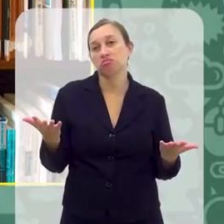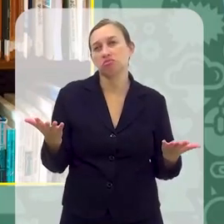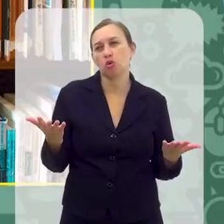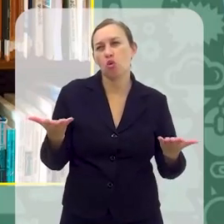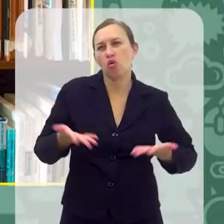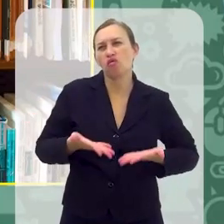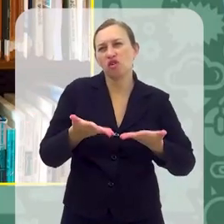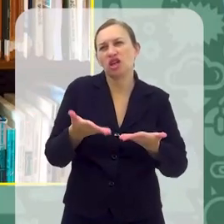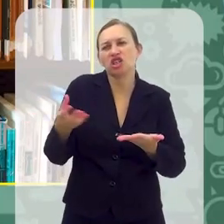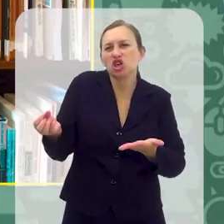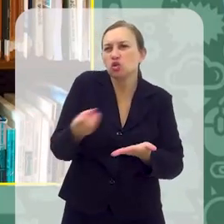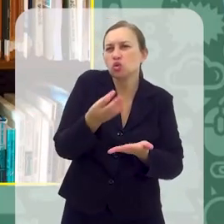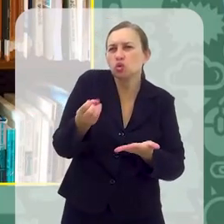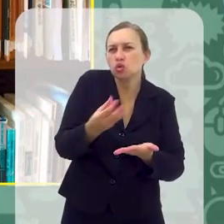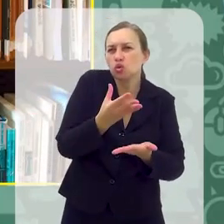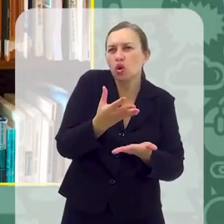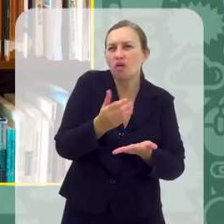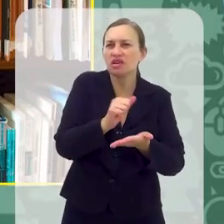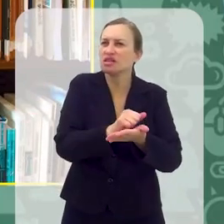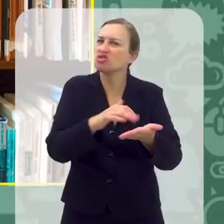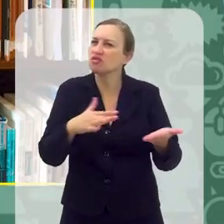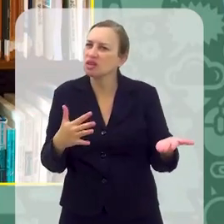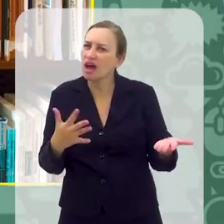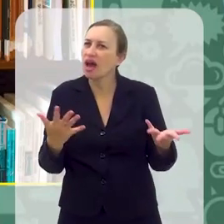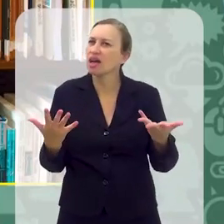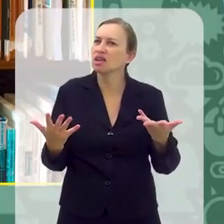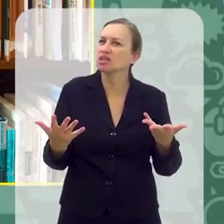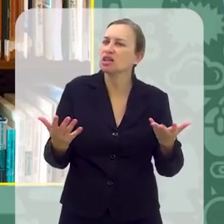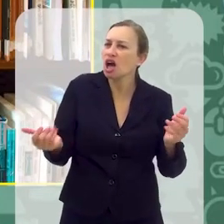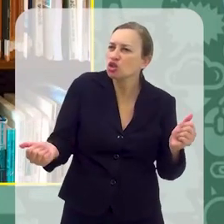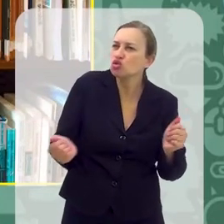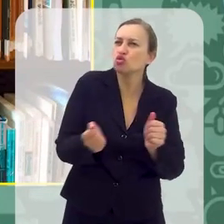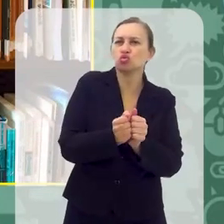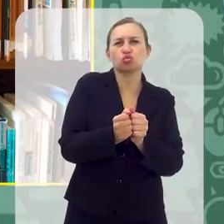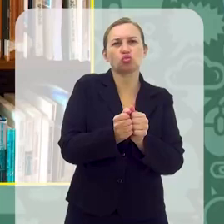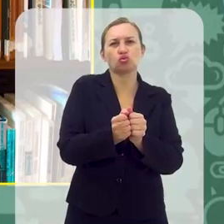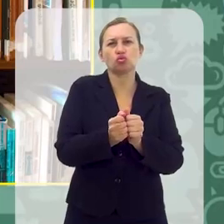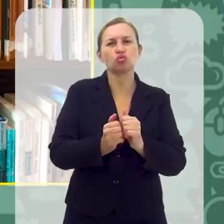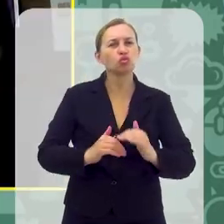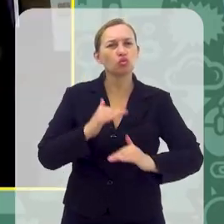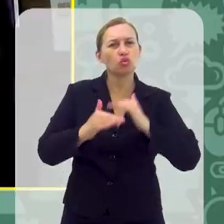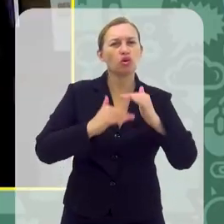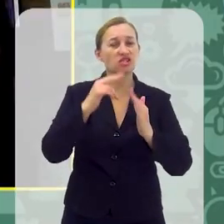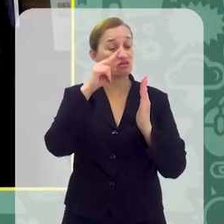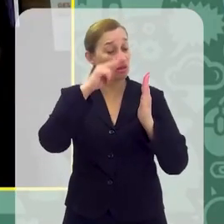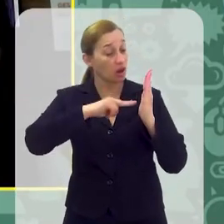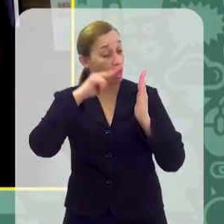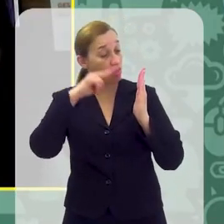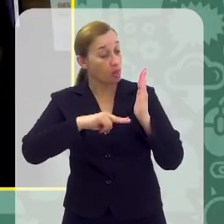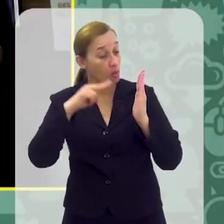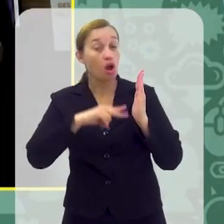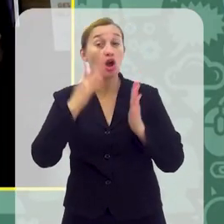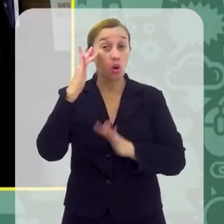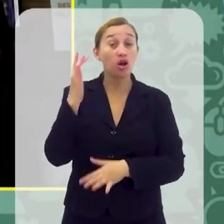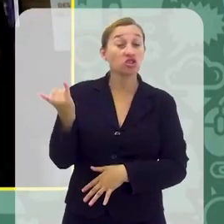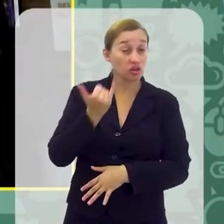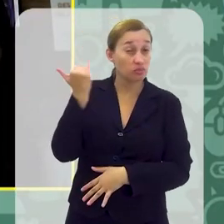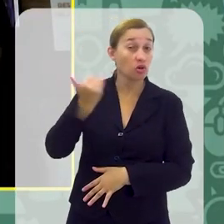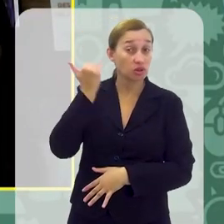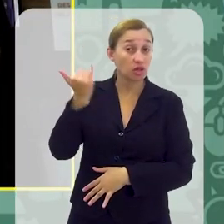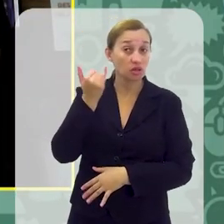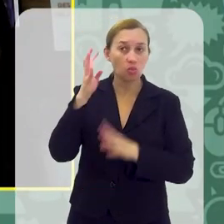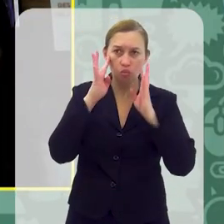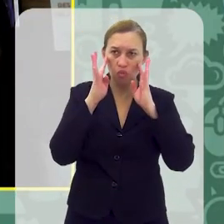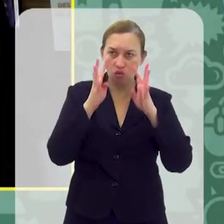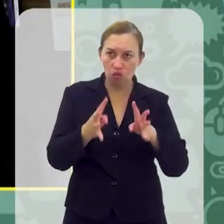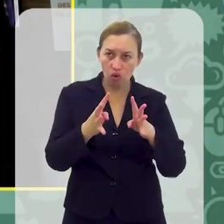oferecer novos hábitos, estar junto ali também num processo de leitura, que a leitura acho que também é muito